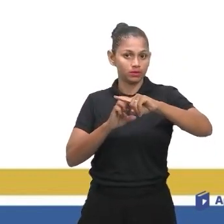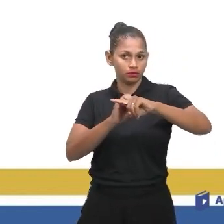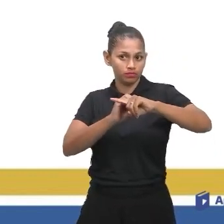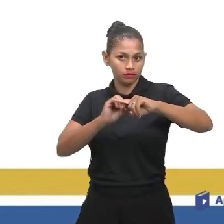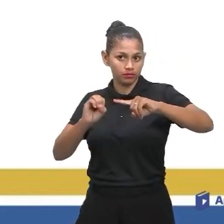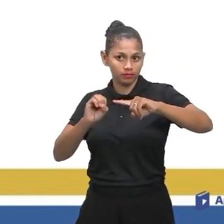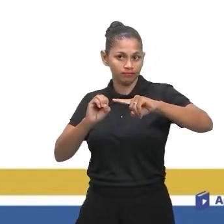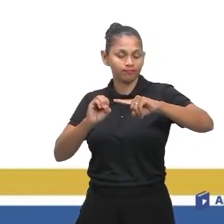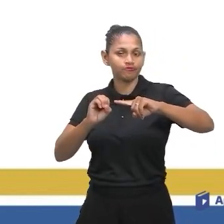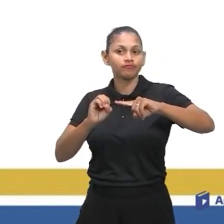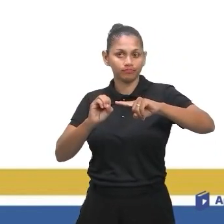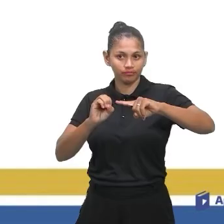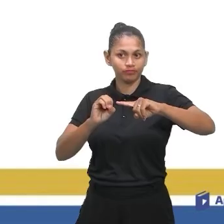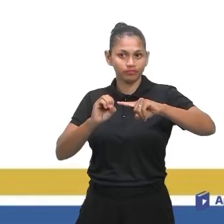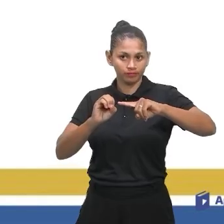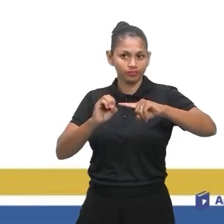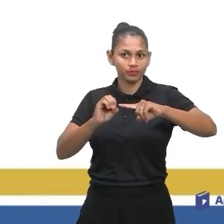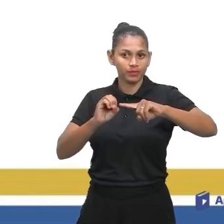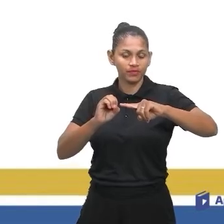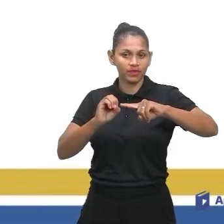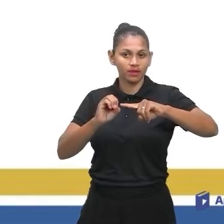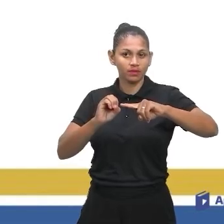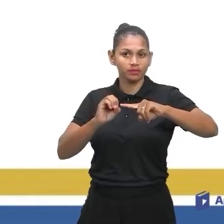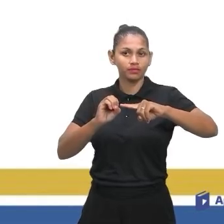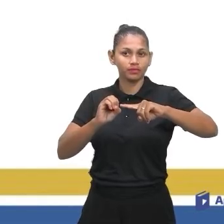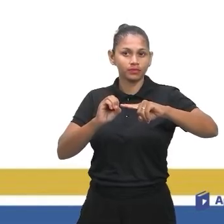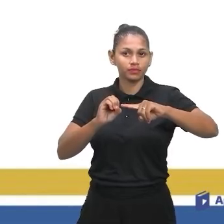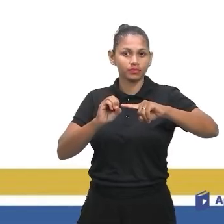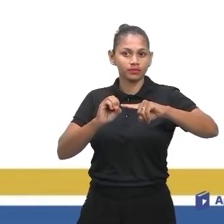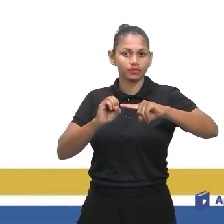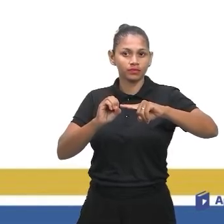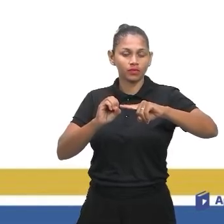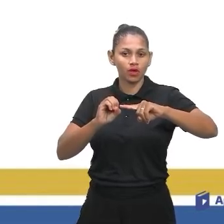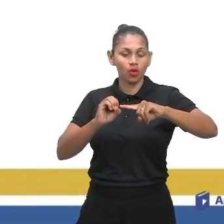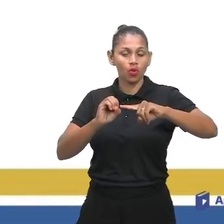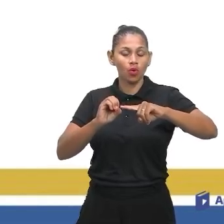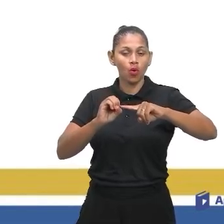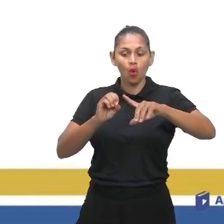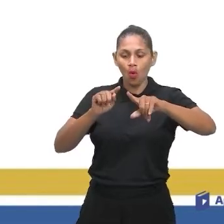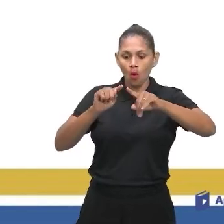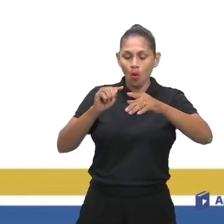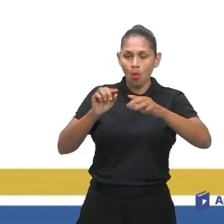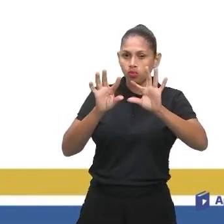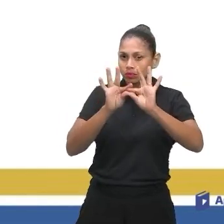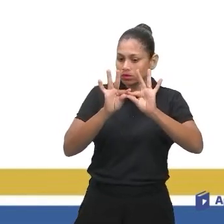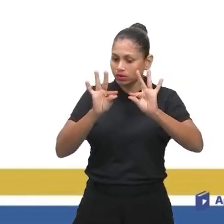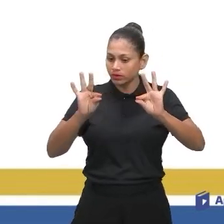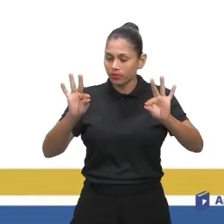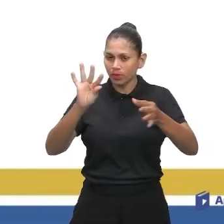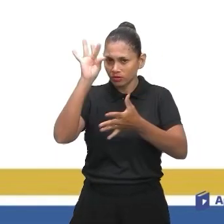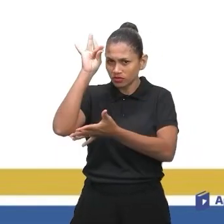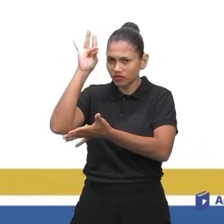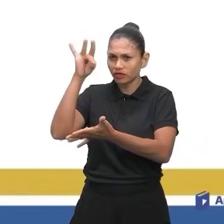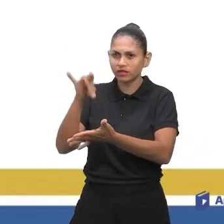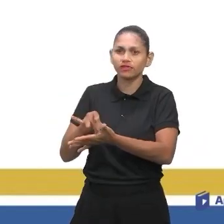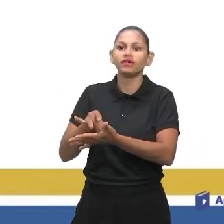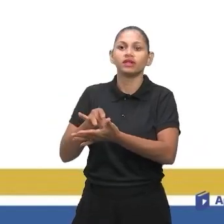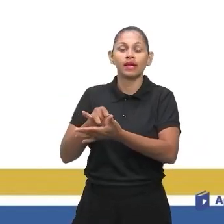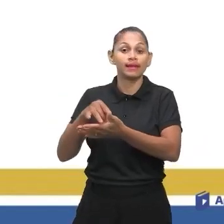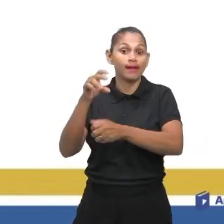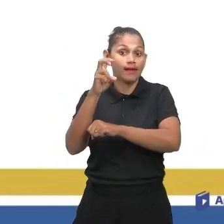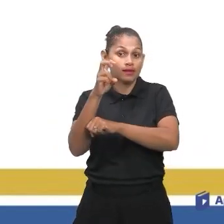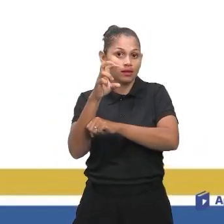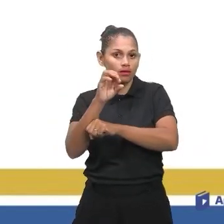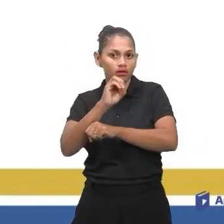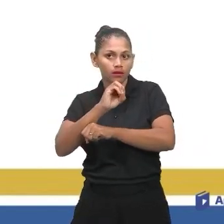distância do desenho dividido pelo tamanho real, o tamanho real, que é 500 quilômetros de distância. Quando você faz essa